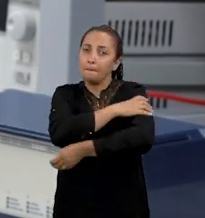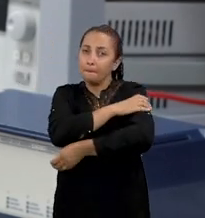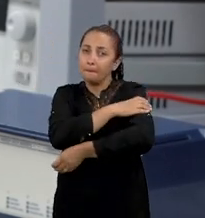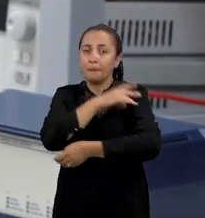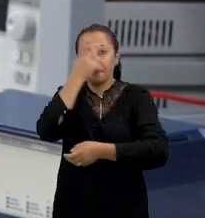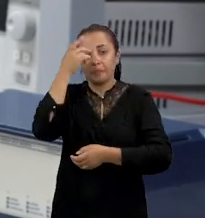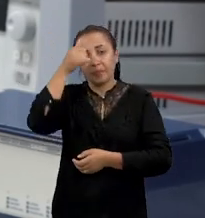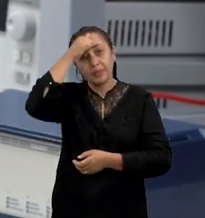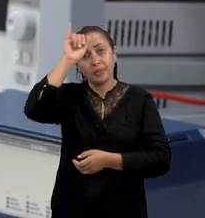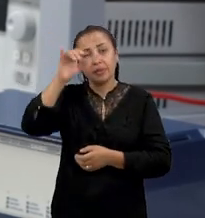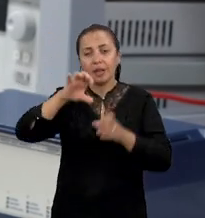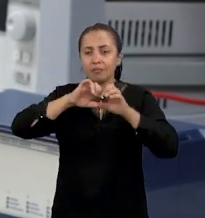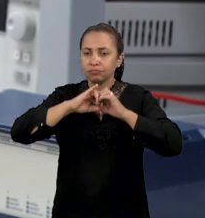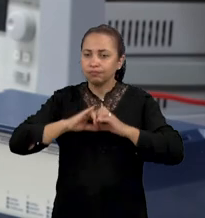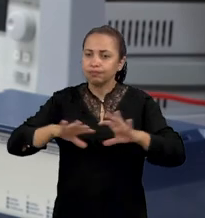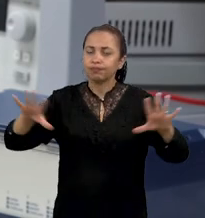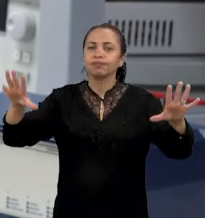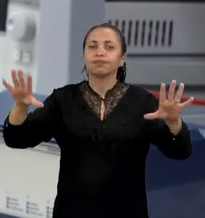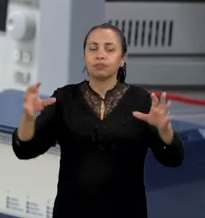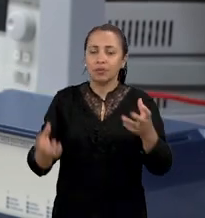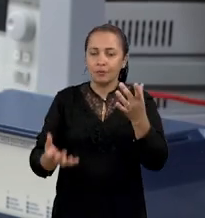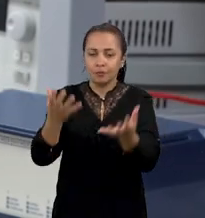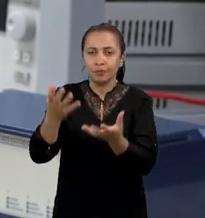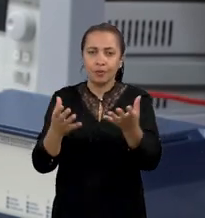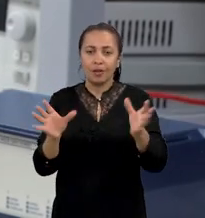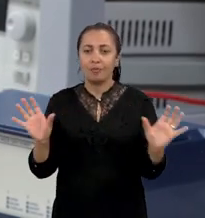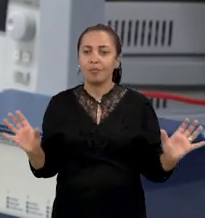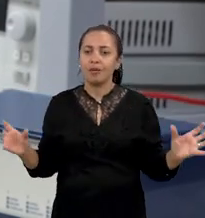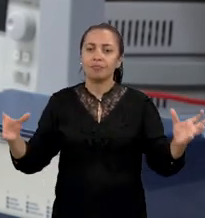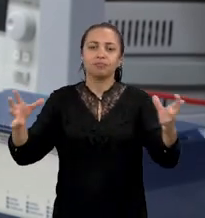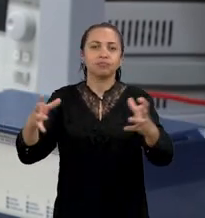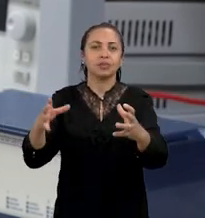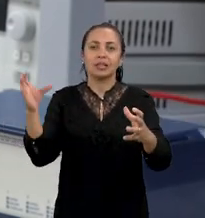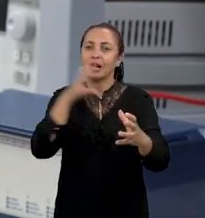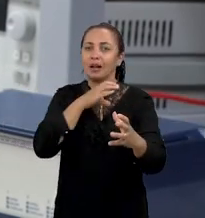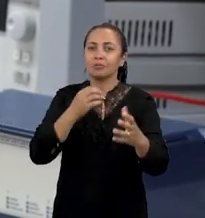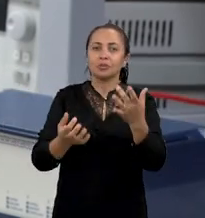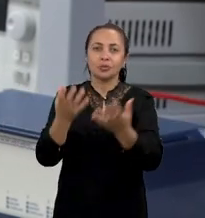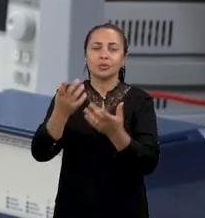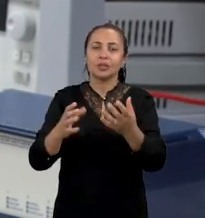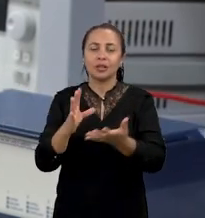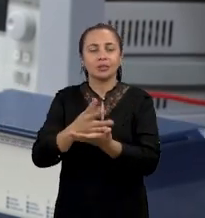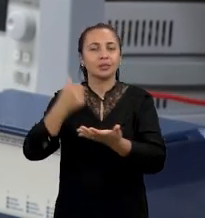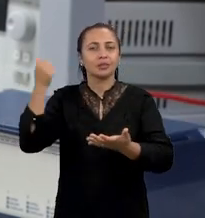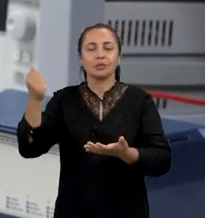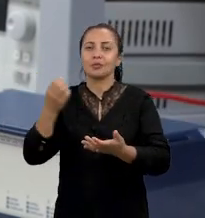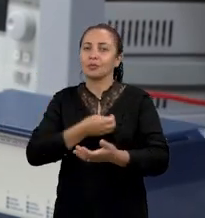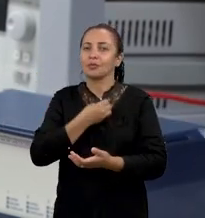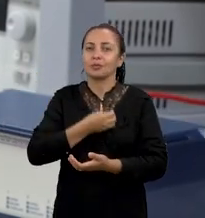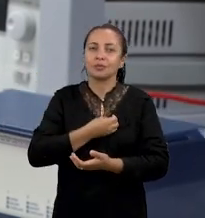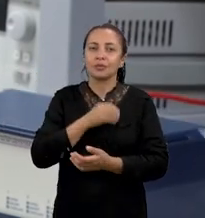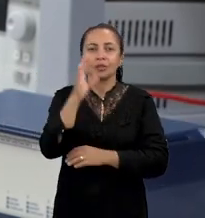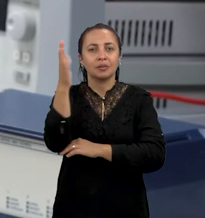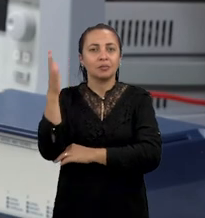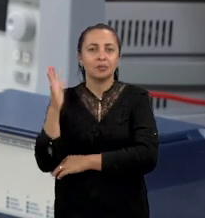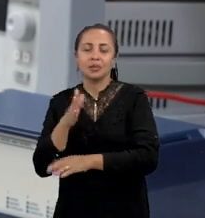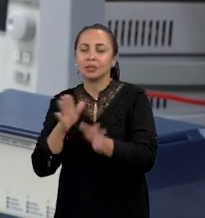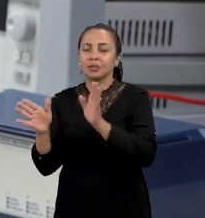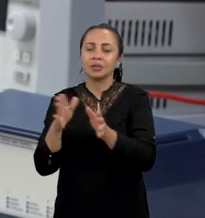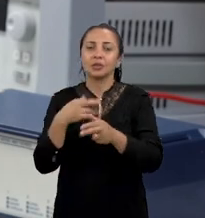a proliferação abrupta do incêndio, tentar controlar o máximo possível e salvar vidas, vegetações,